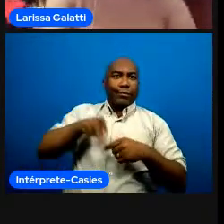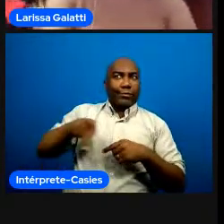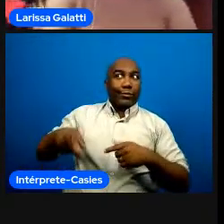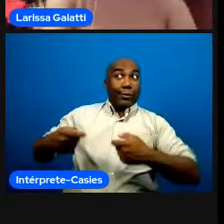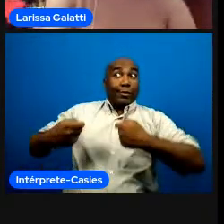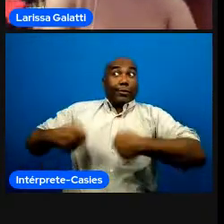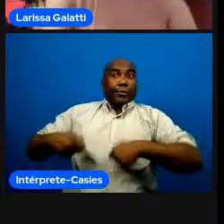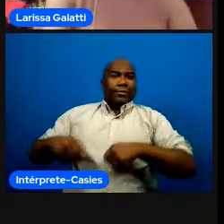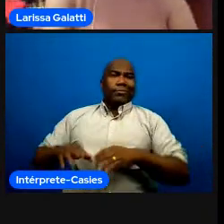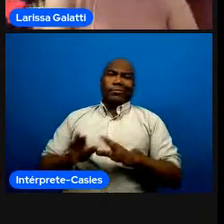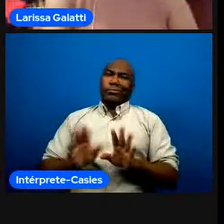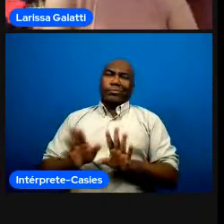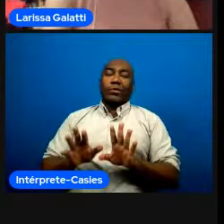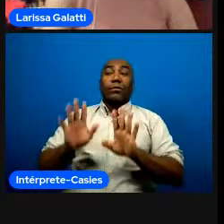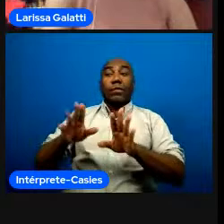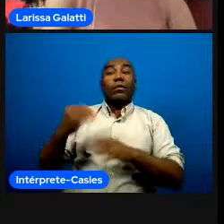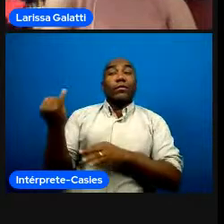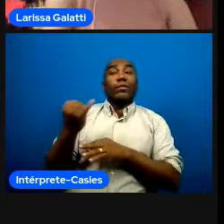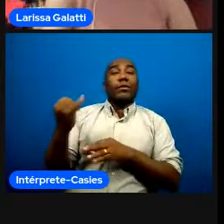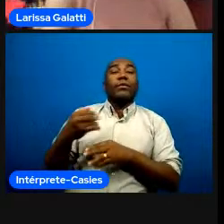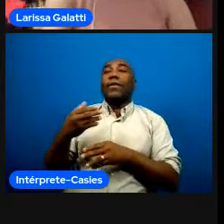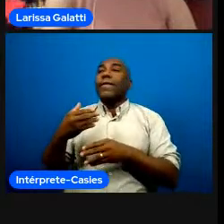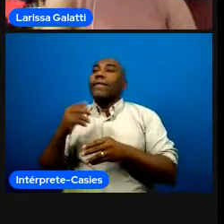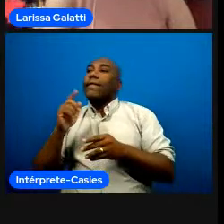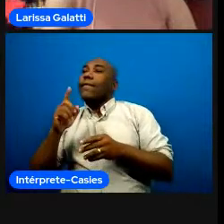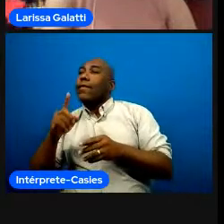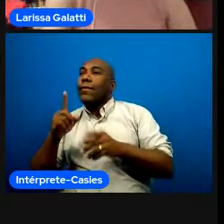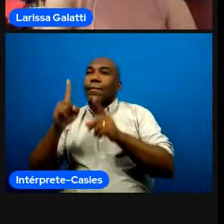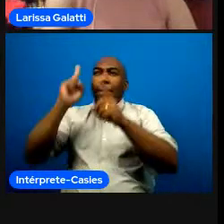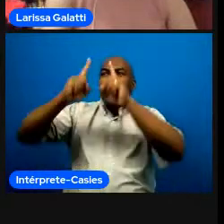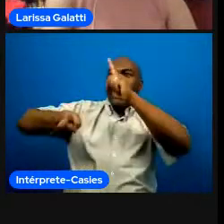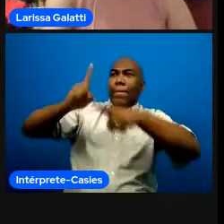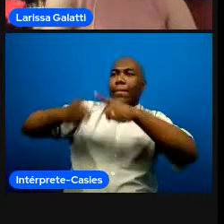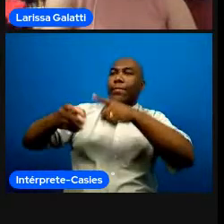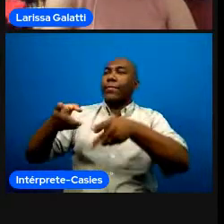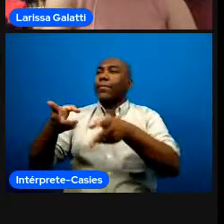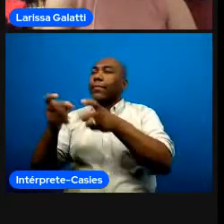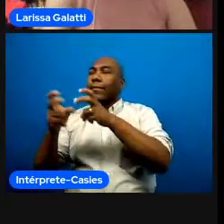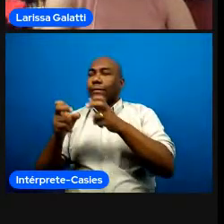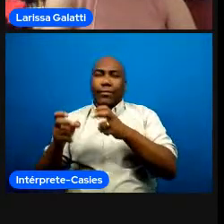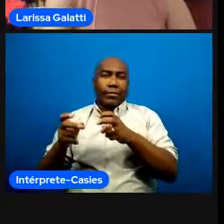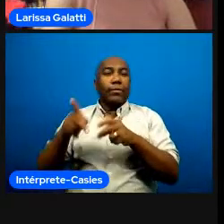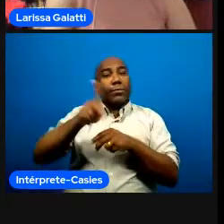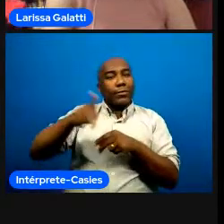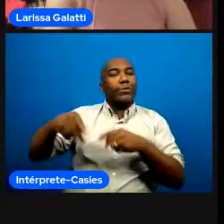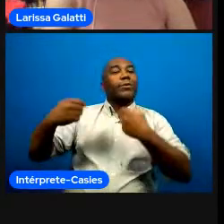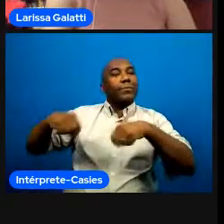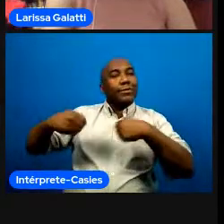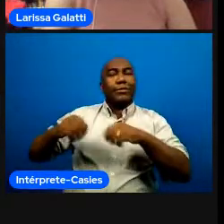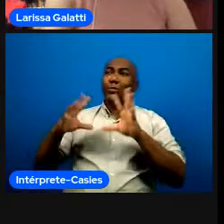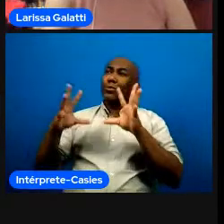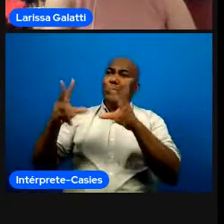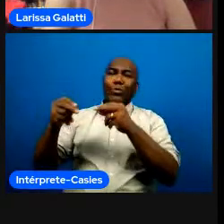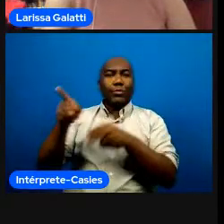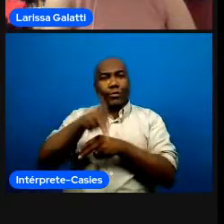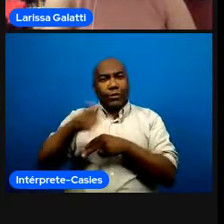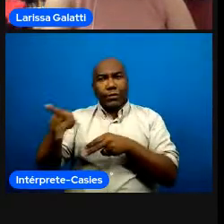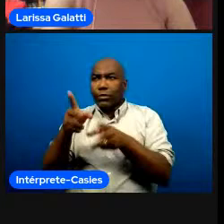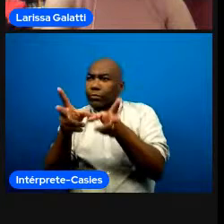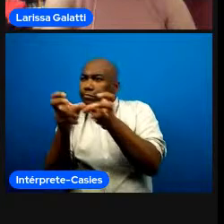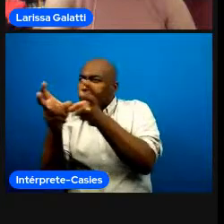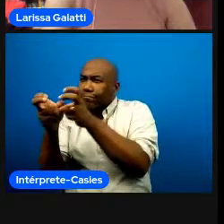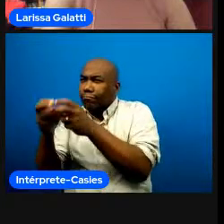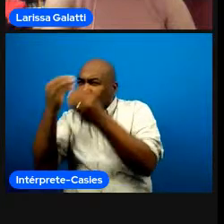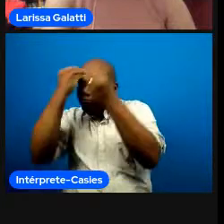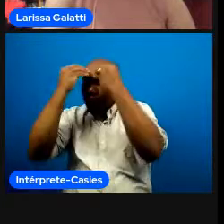né e que a gente precisa valorizar não é porque eu não tive essa experiência que eu não a valorizo não precisa ter sido atleta olímpico para ter vivido esporte né